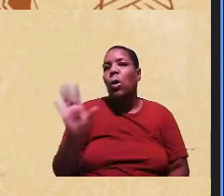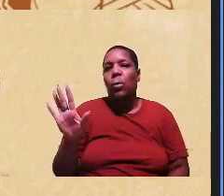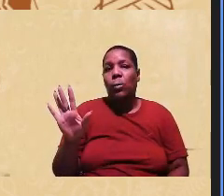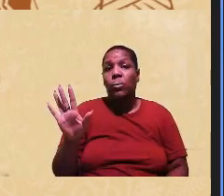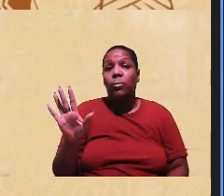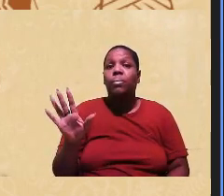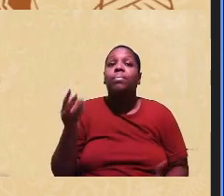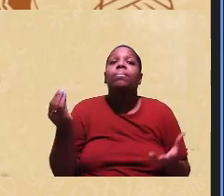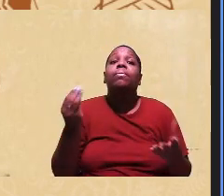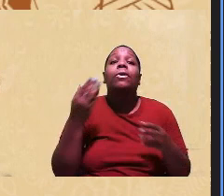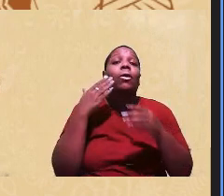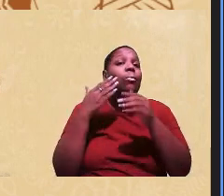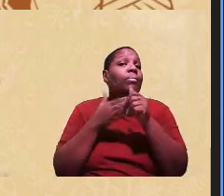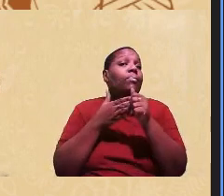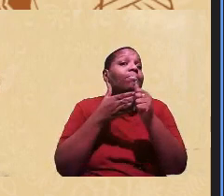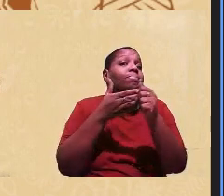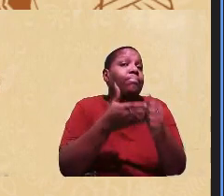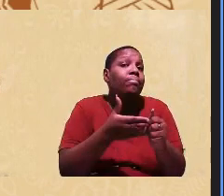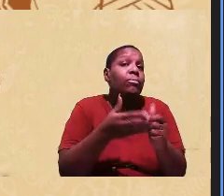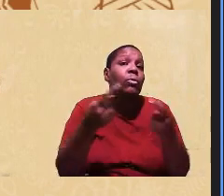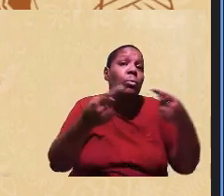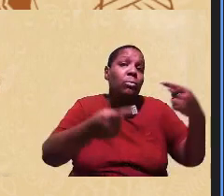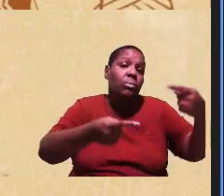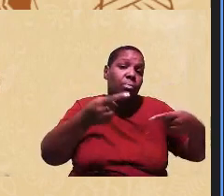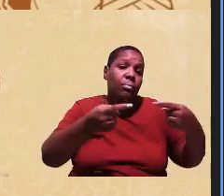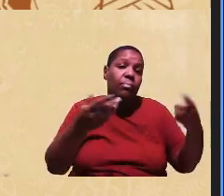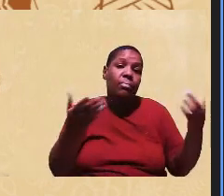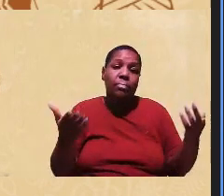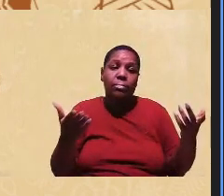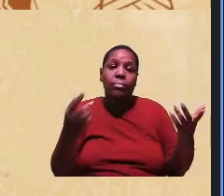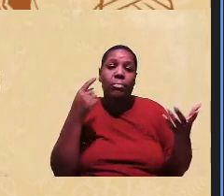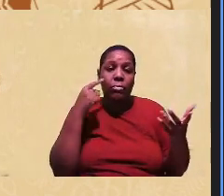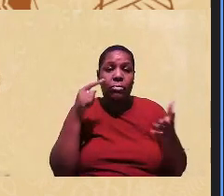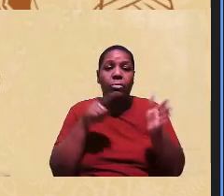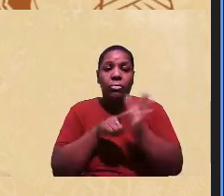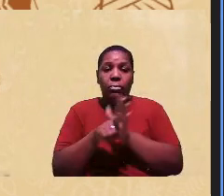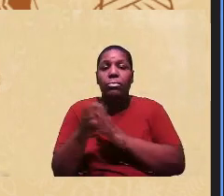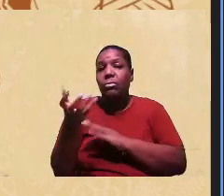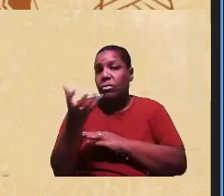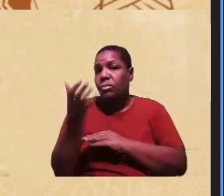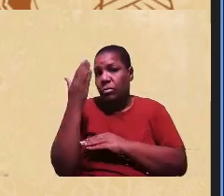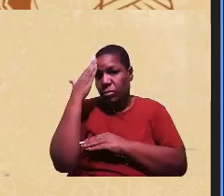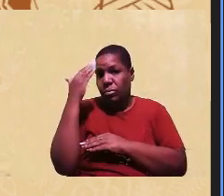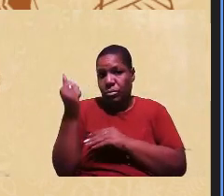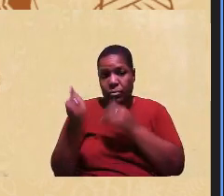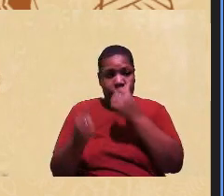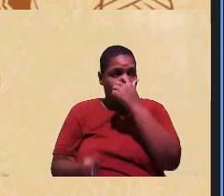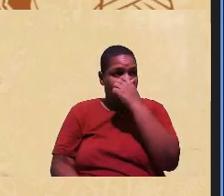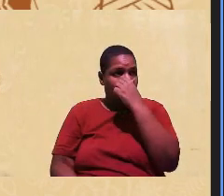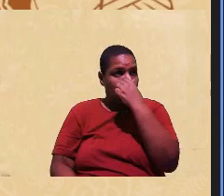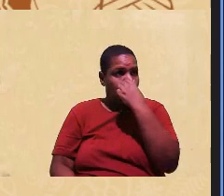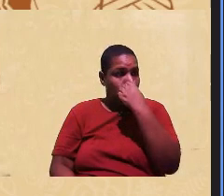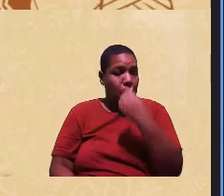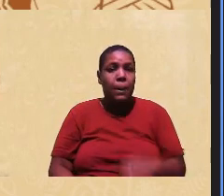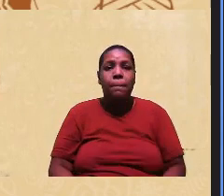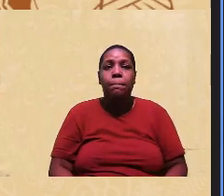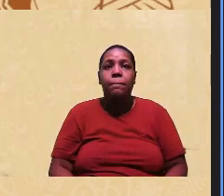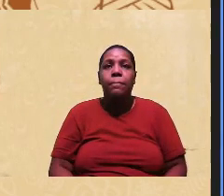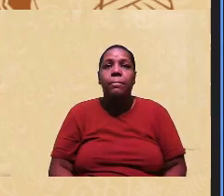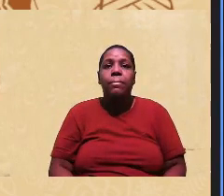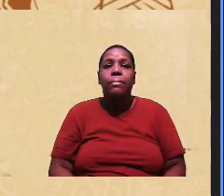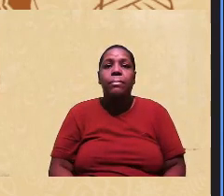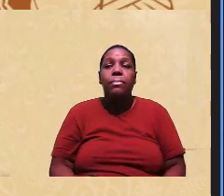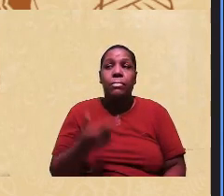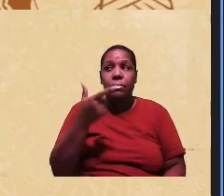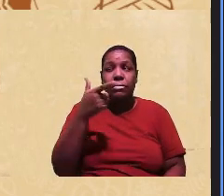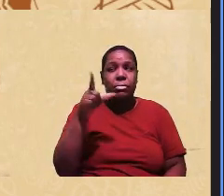a gente encaminha isso como é que isso está na política era uma pergunta que eu queria fazer e uma outra questão quando a gente